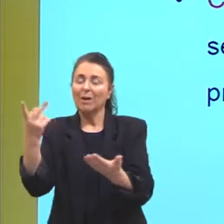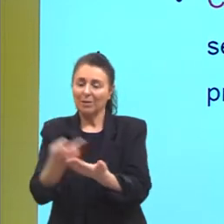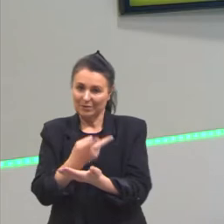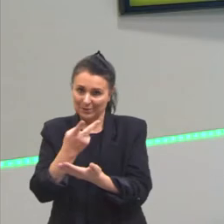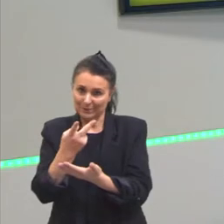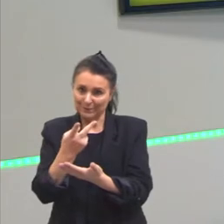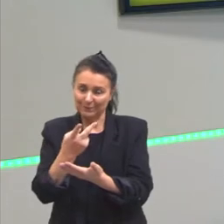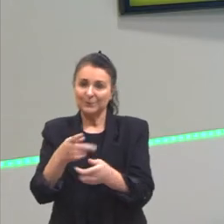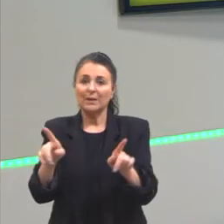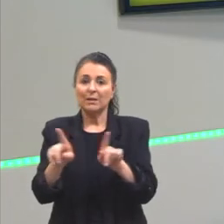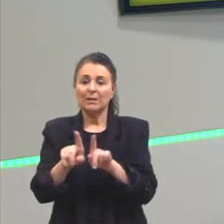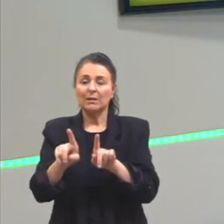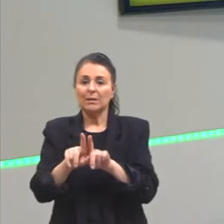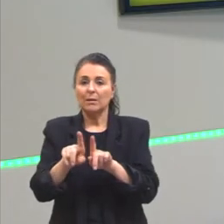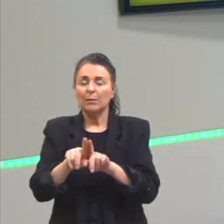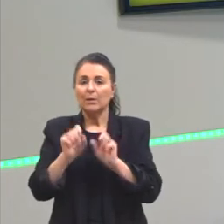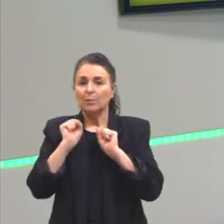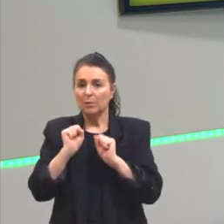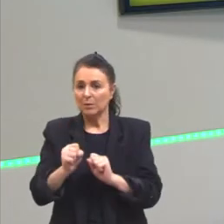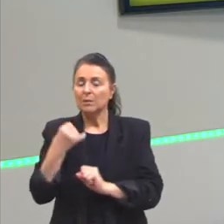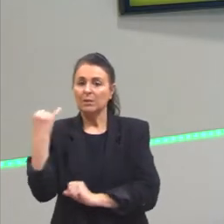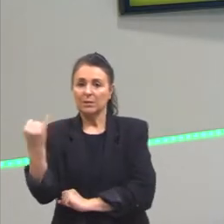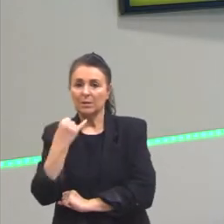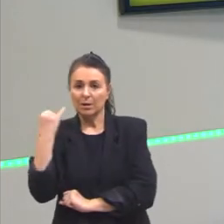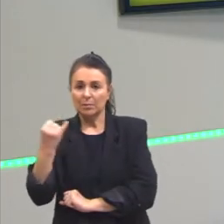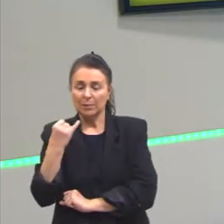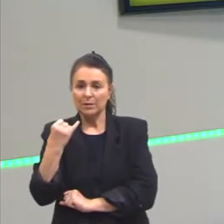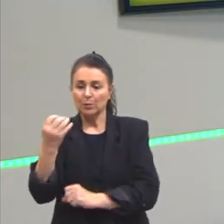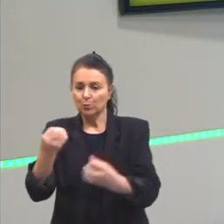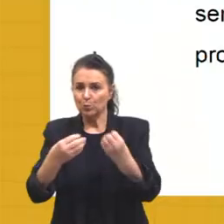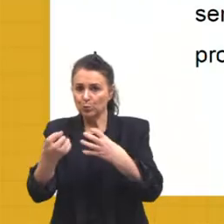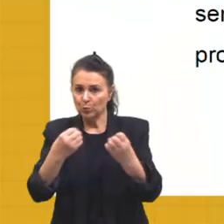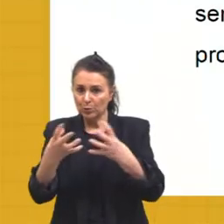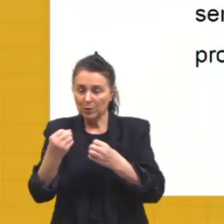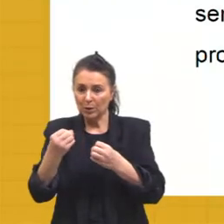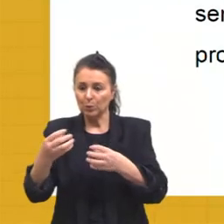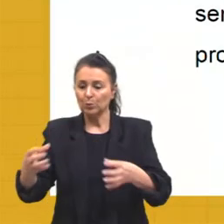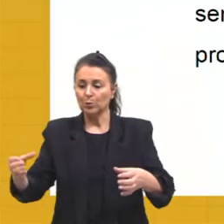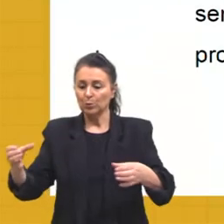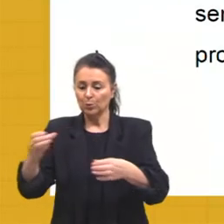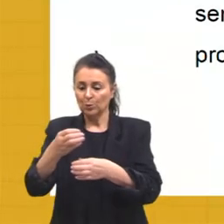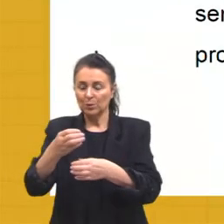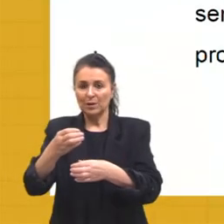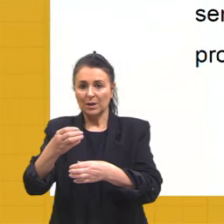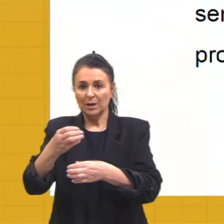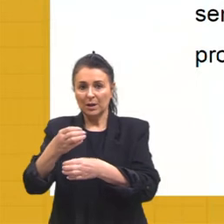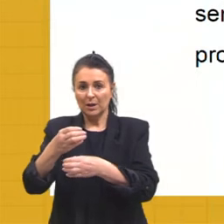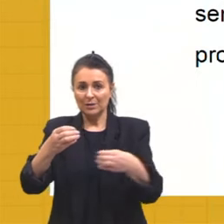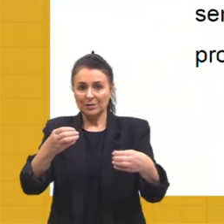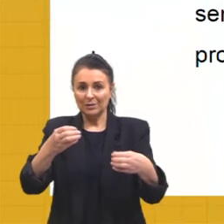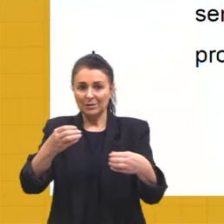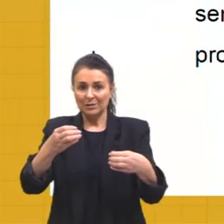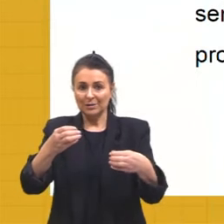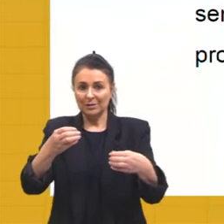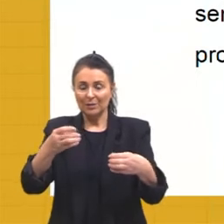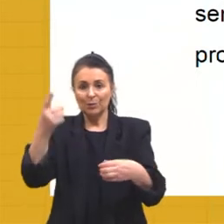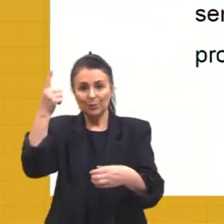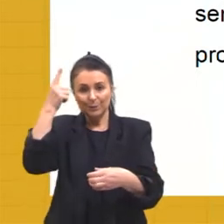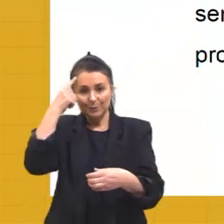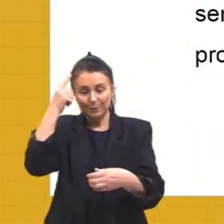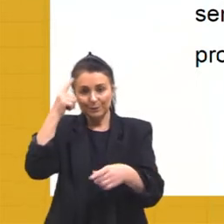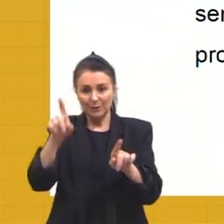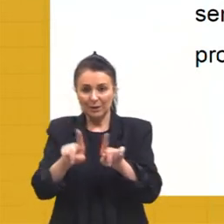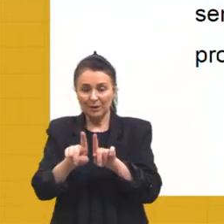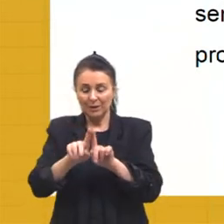E também pode ser um fator importante a concentração dos reagentes. E aí, entra o mesmo pensamento da